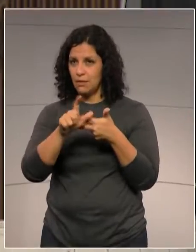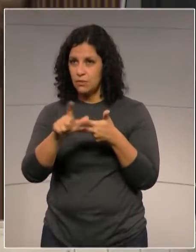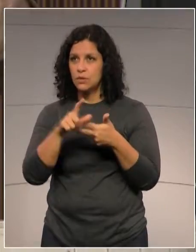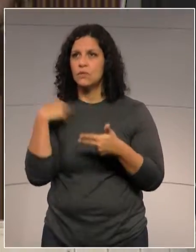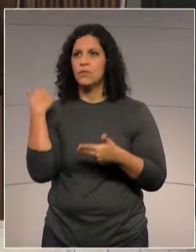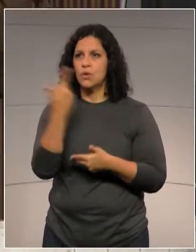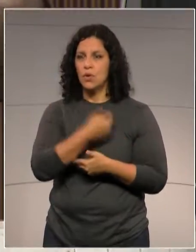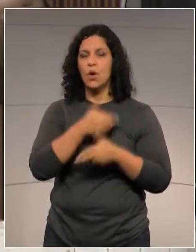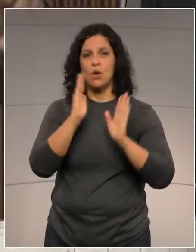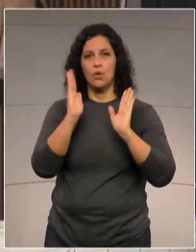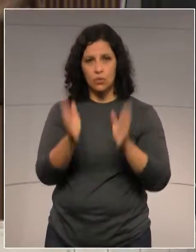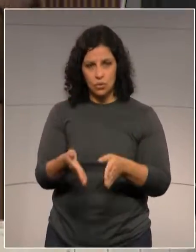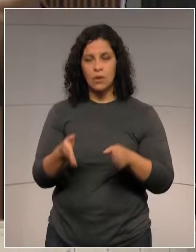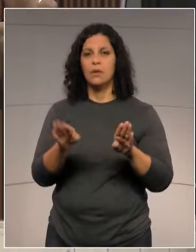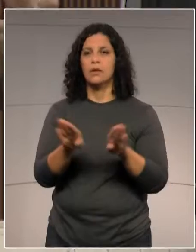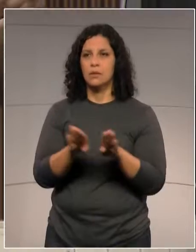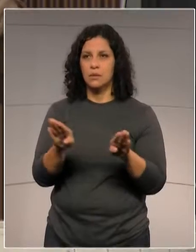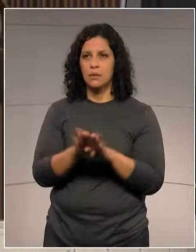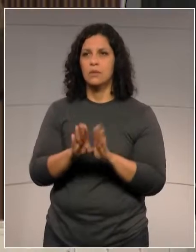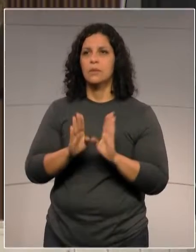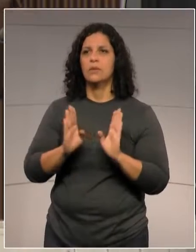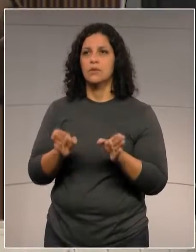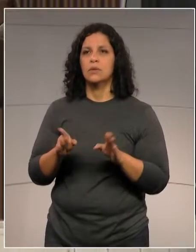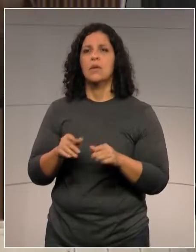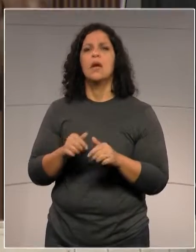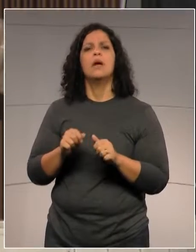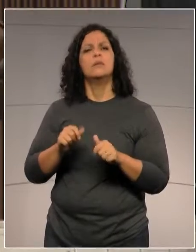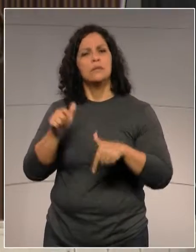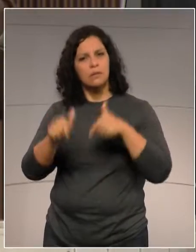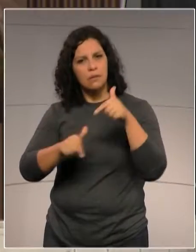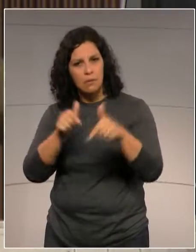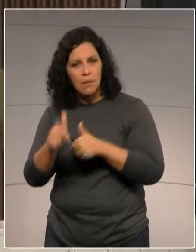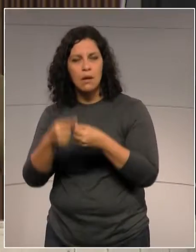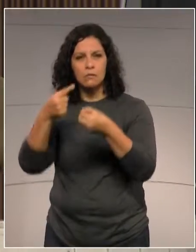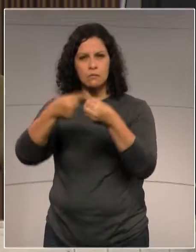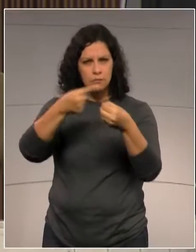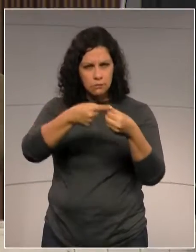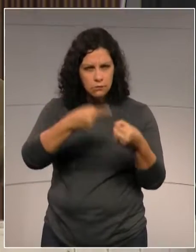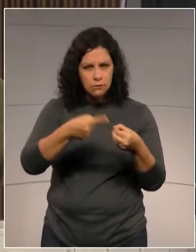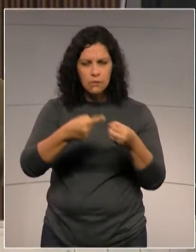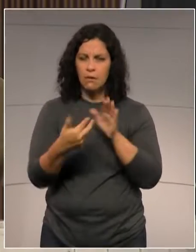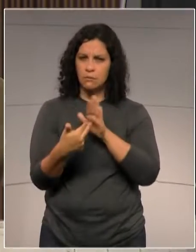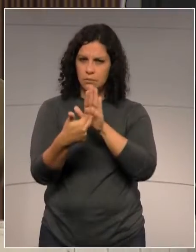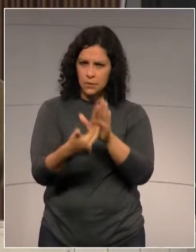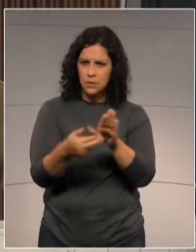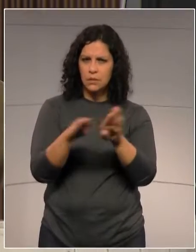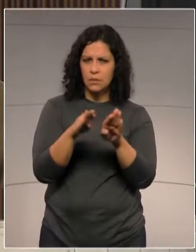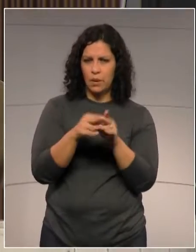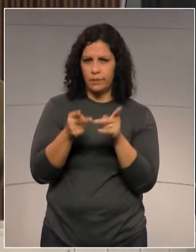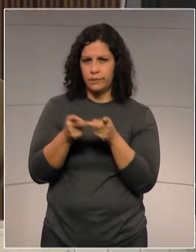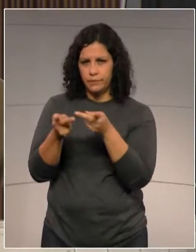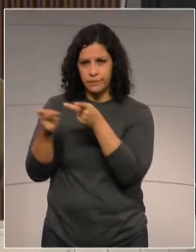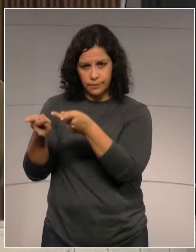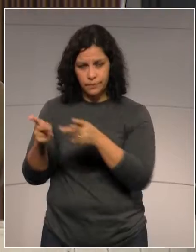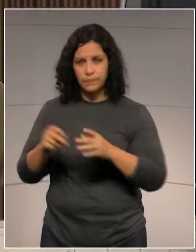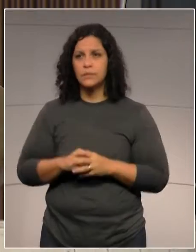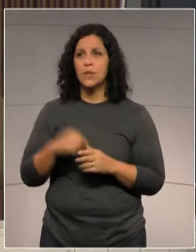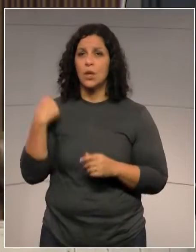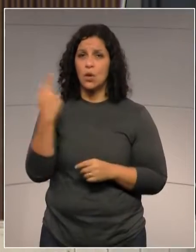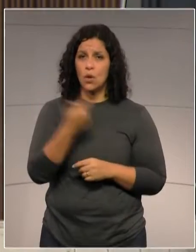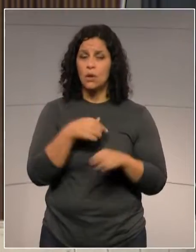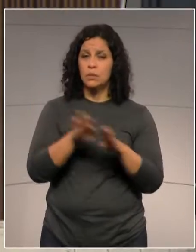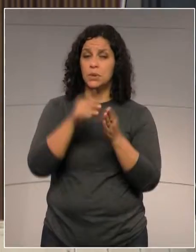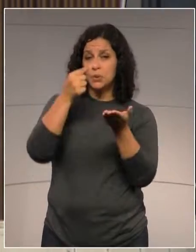de nós já estávamos, ou já estavam, nas atividades pelos municípios, nas representações, nas visitas, nas